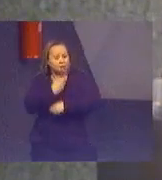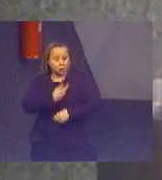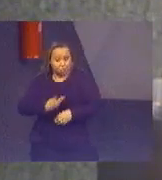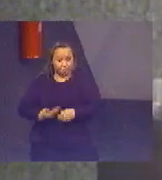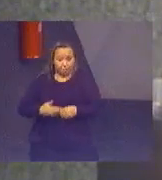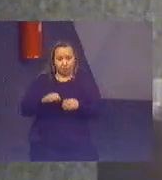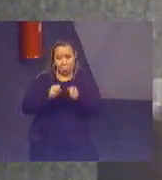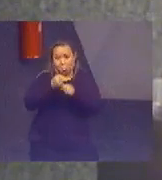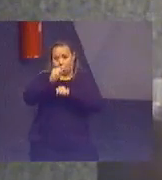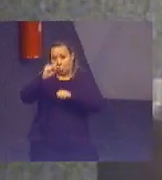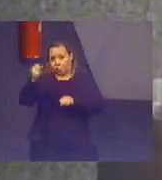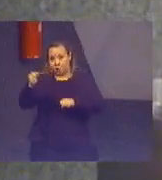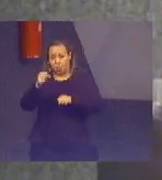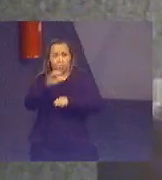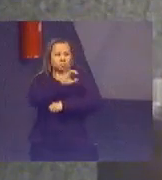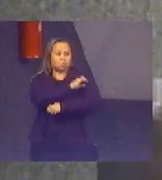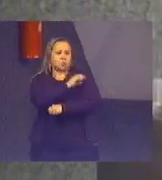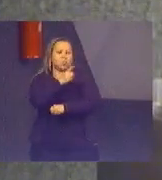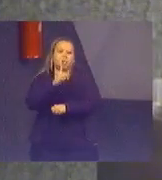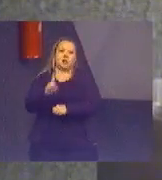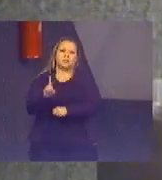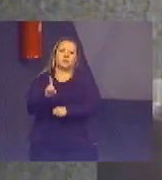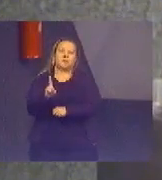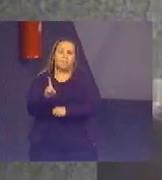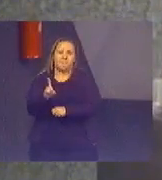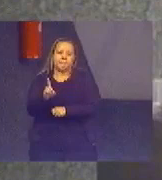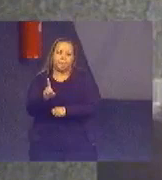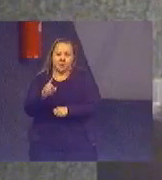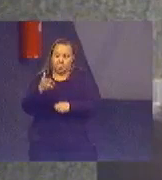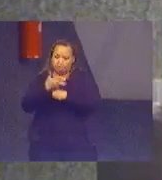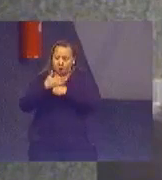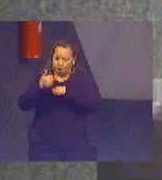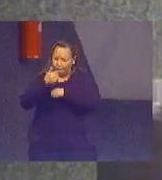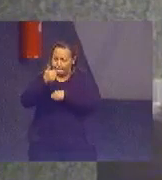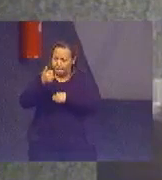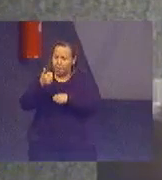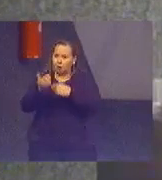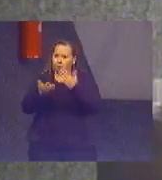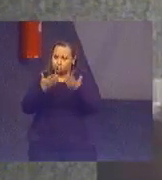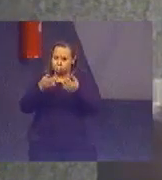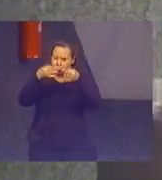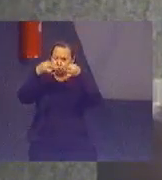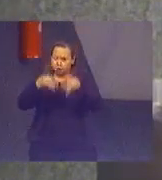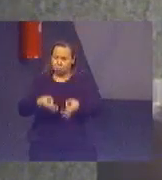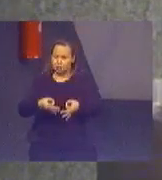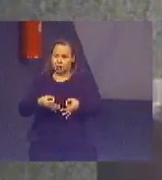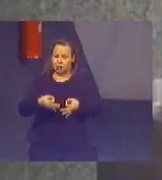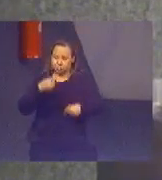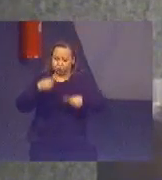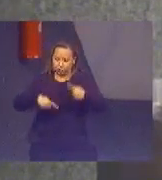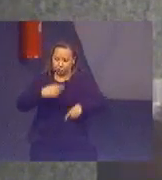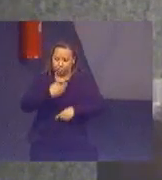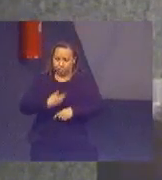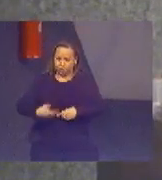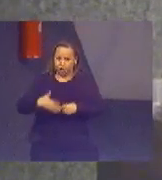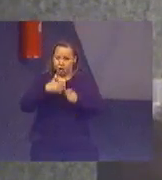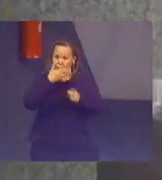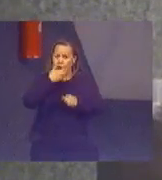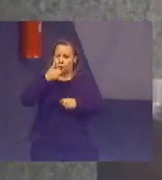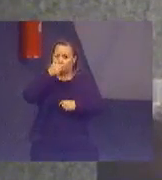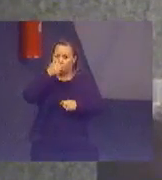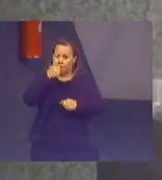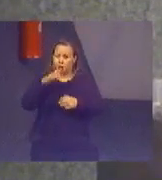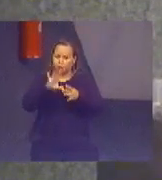maior coordenação da ação governamental, melhora da coerência de políticas públicas, uma menor fragmentação,